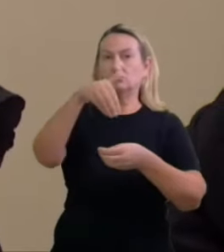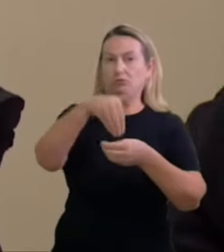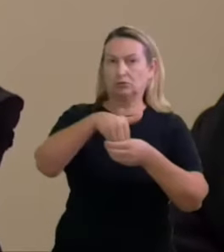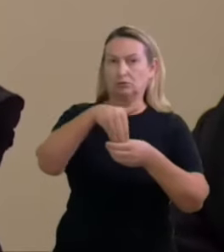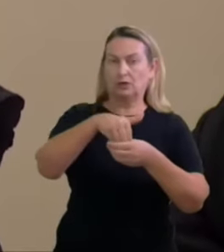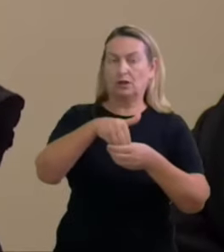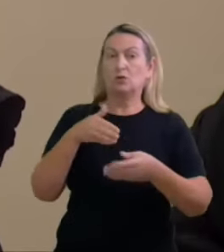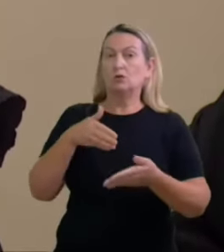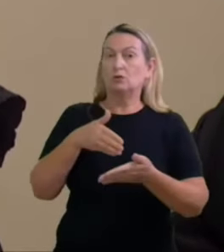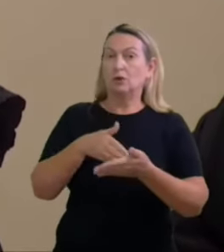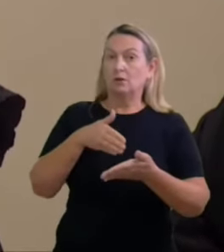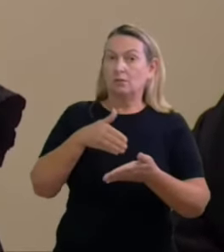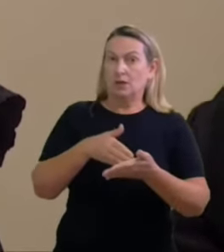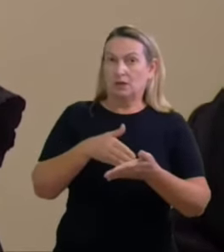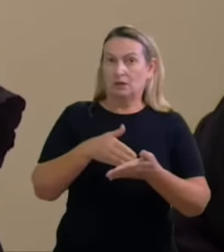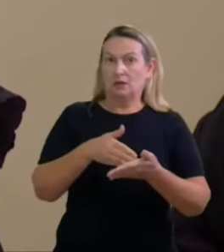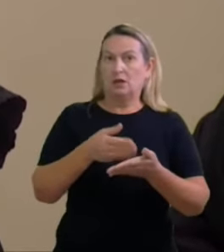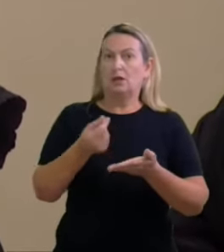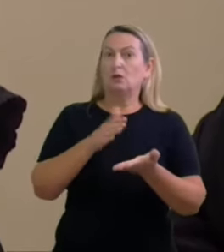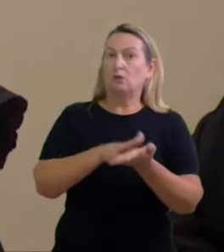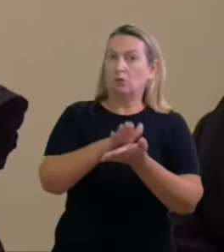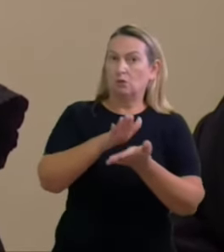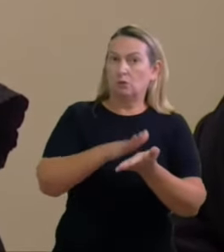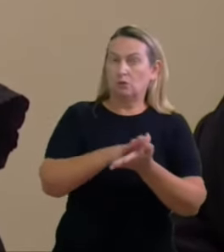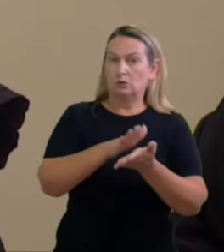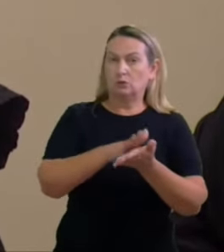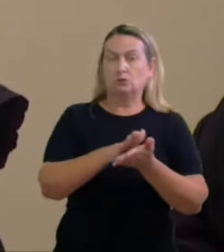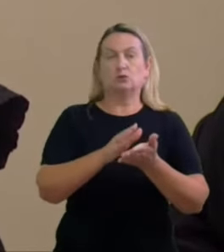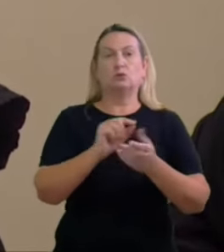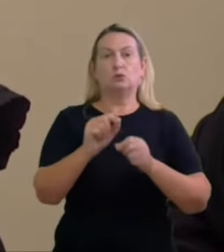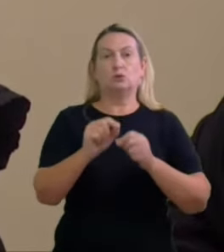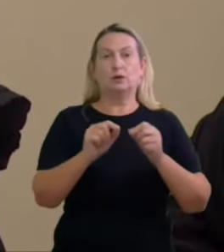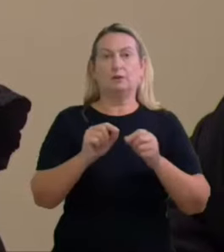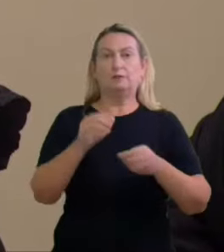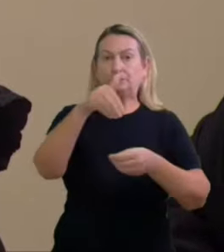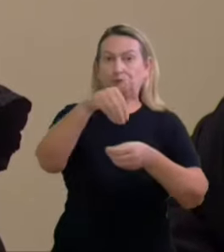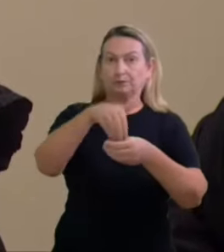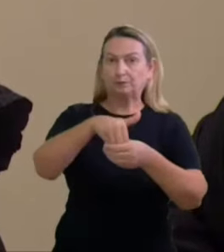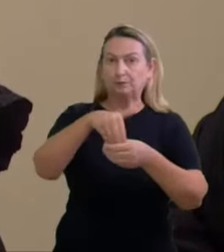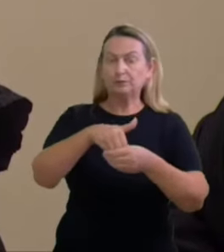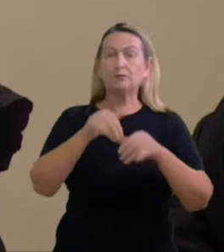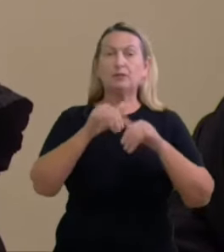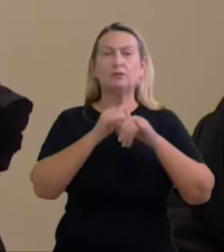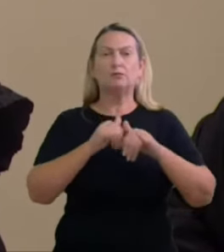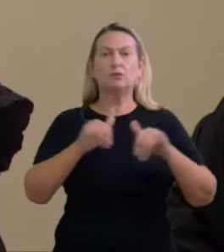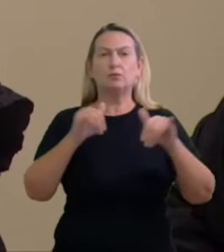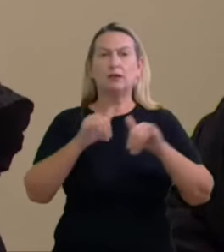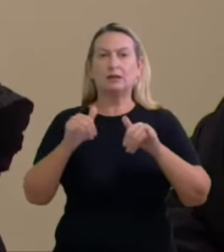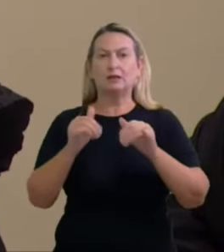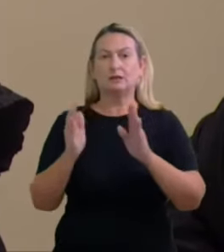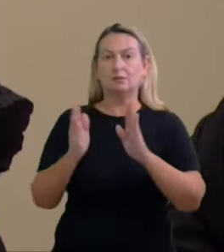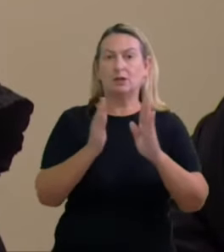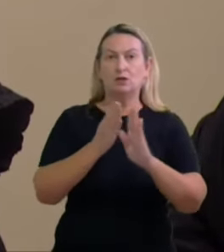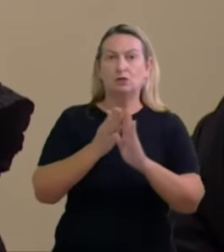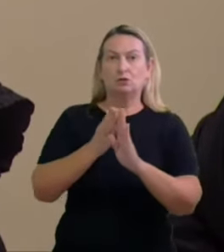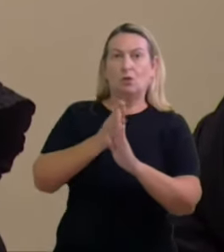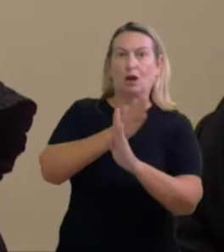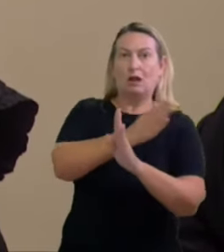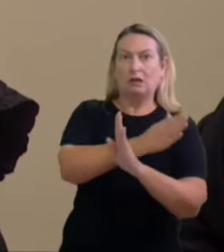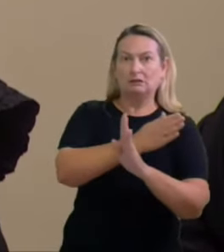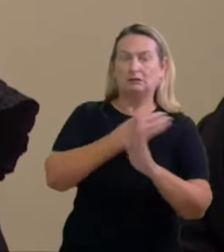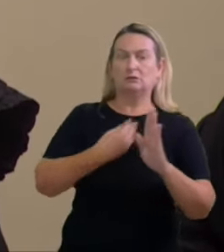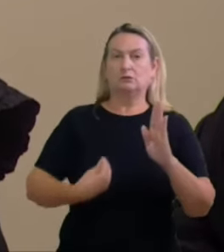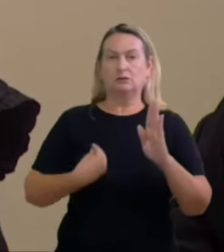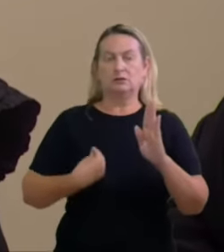atos e custos das campanhas eleitorais os atos de propaganda veiculados em período antecedente ao previsto em lei ou